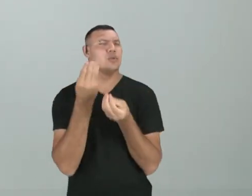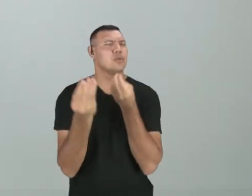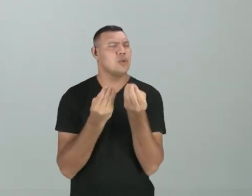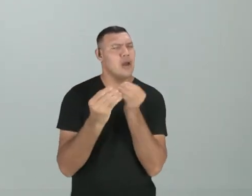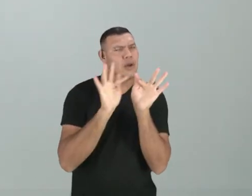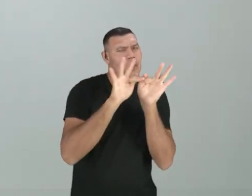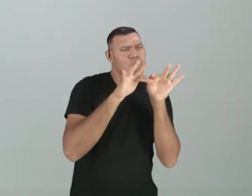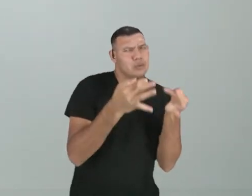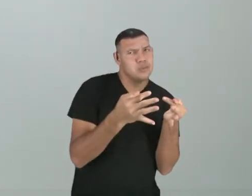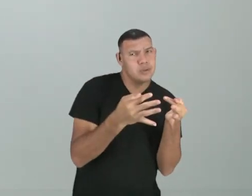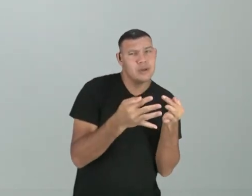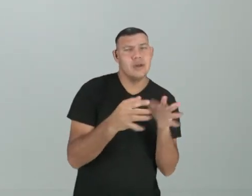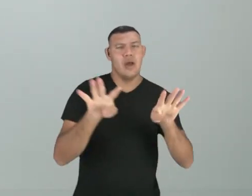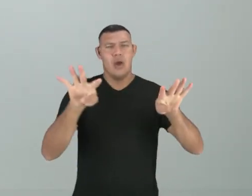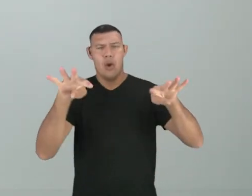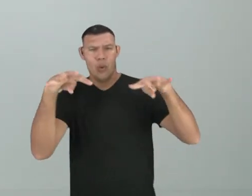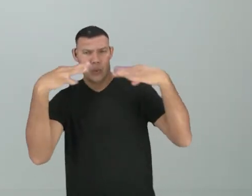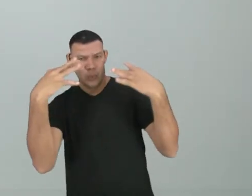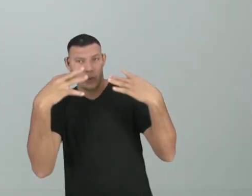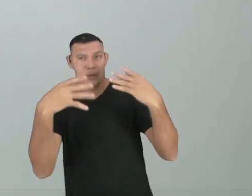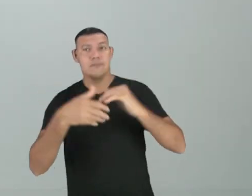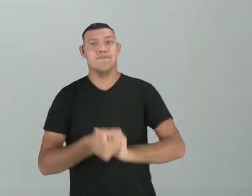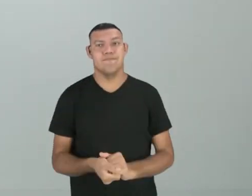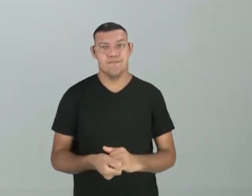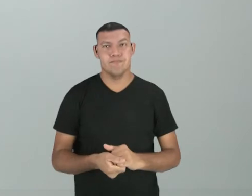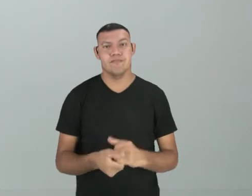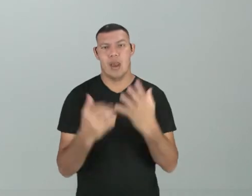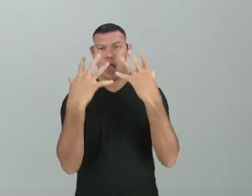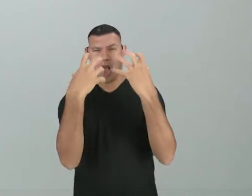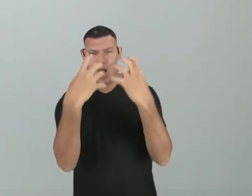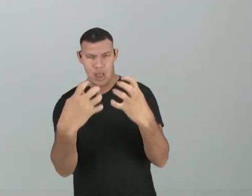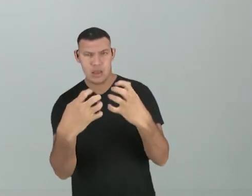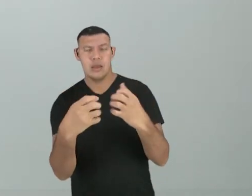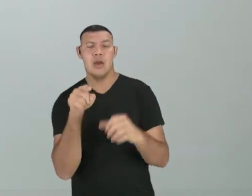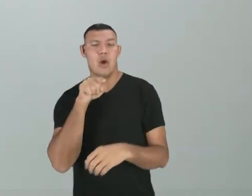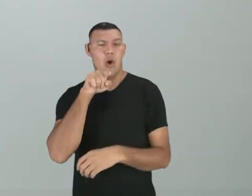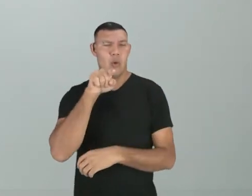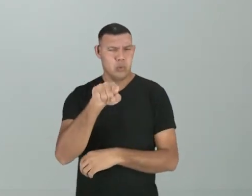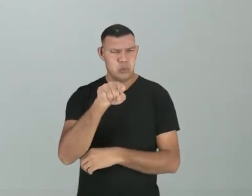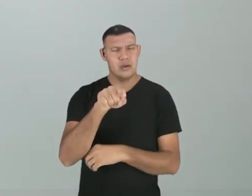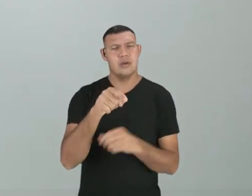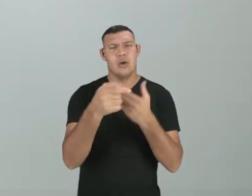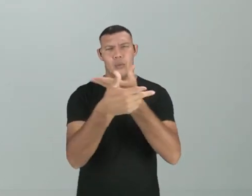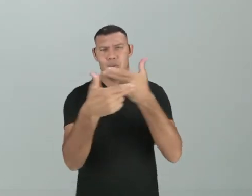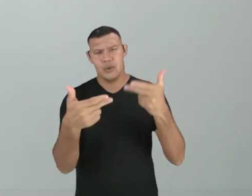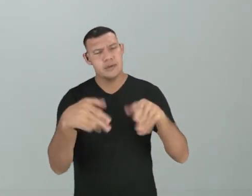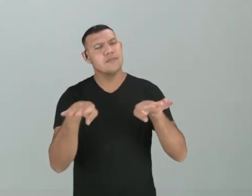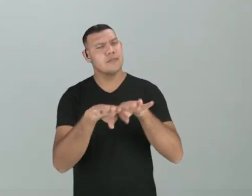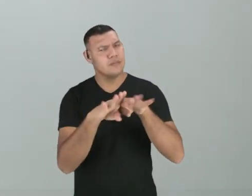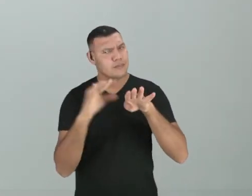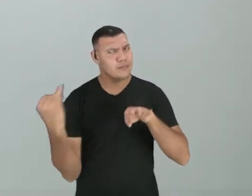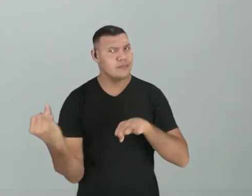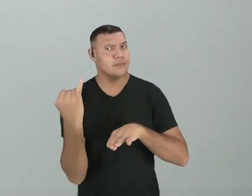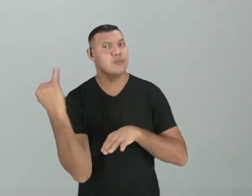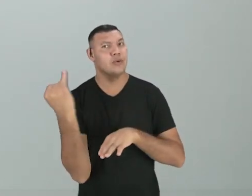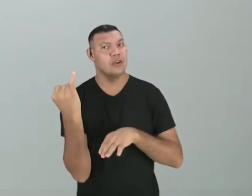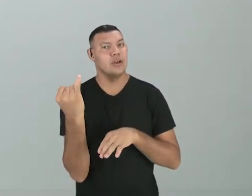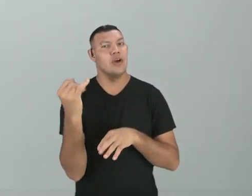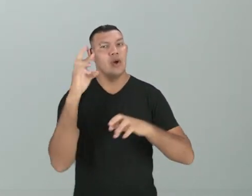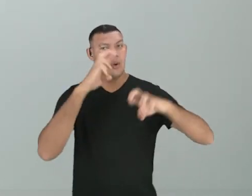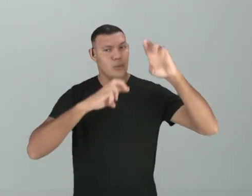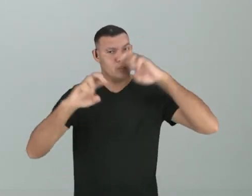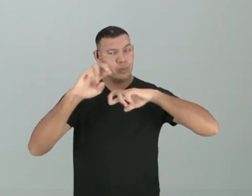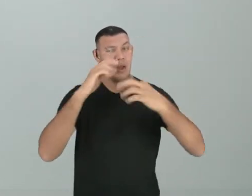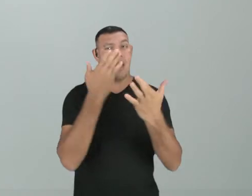simples, uma linguagem que atrai, um diálogo. A pontuação é muito importante, como nós observamos em aulas